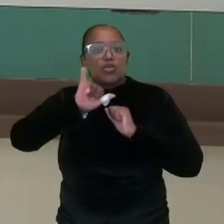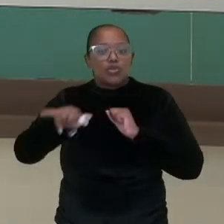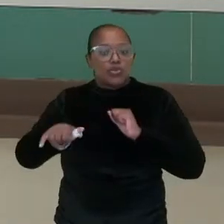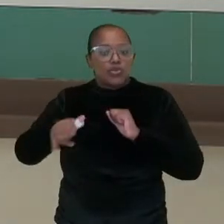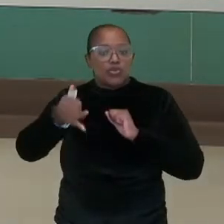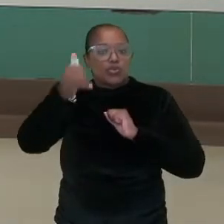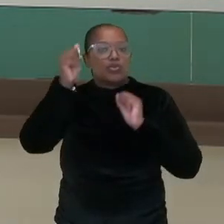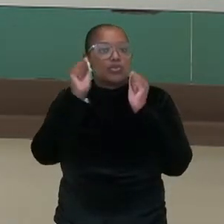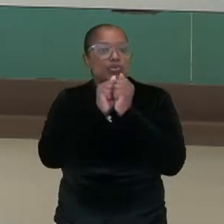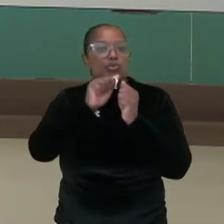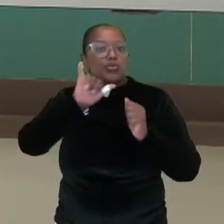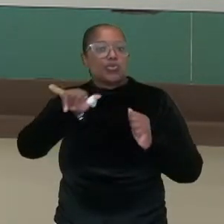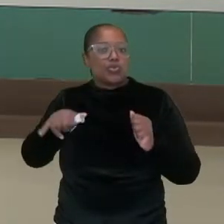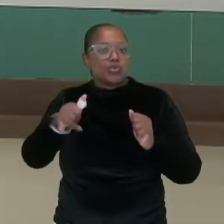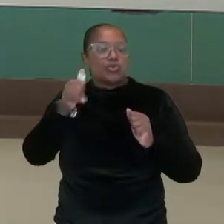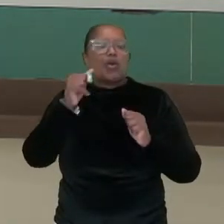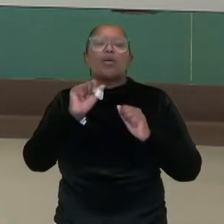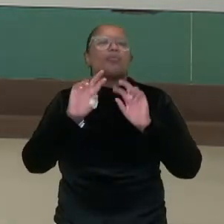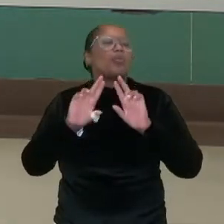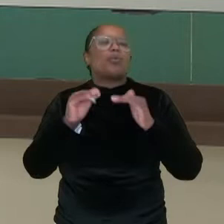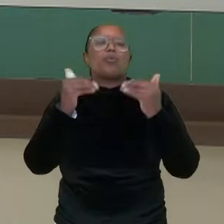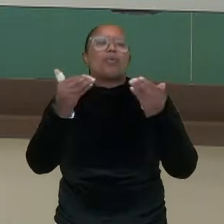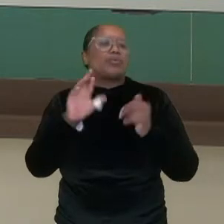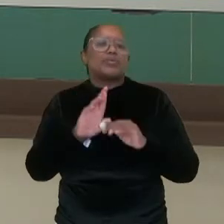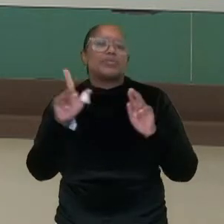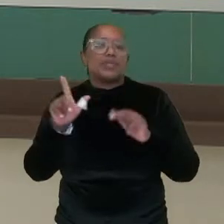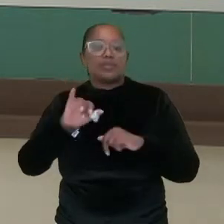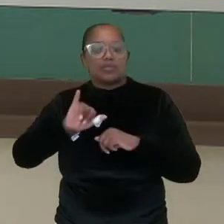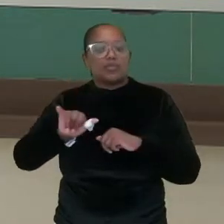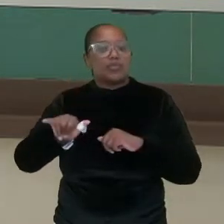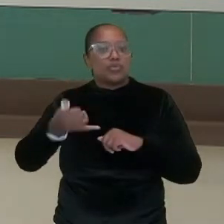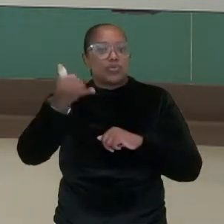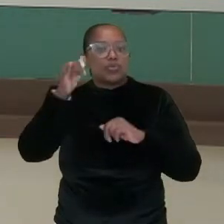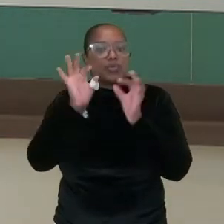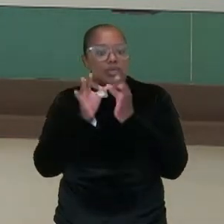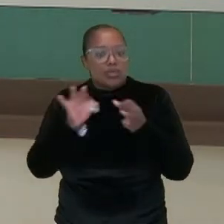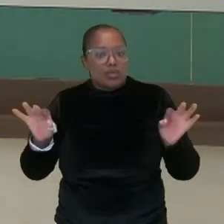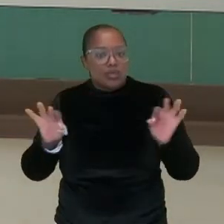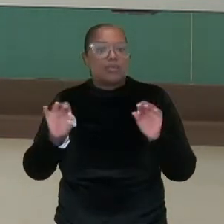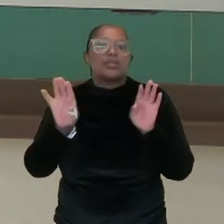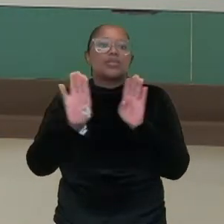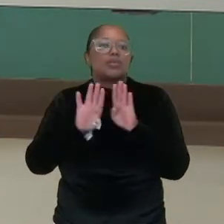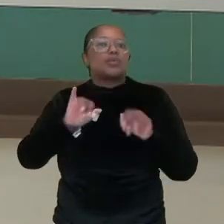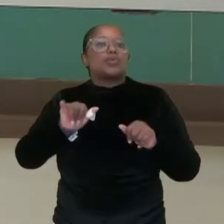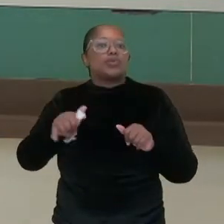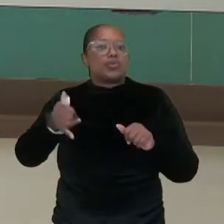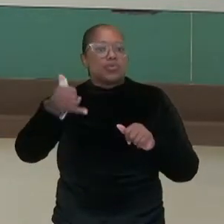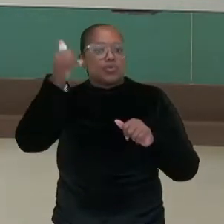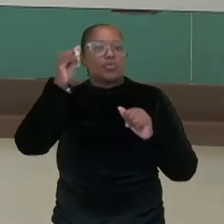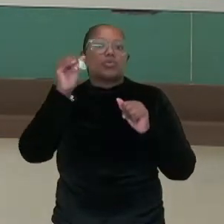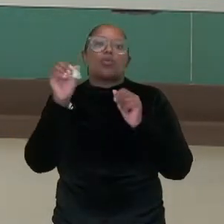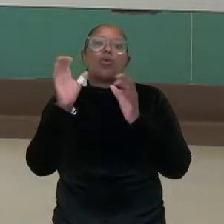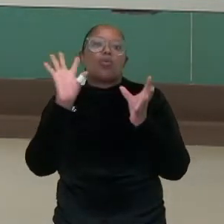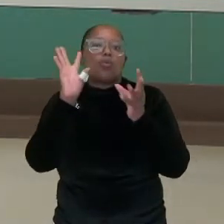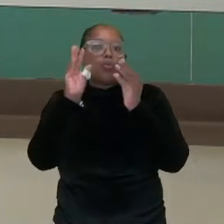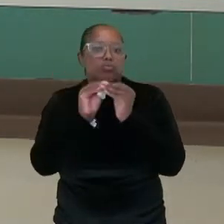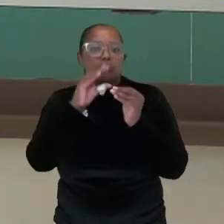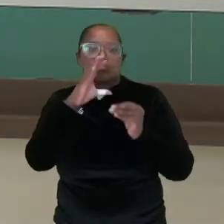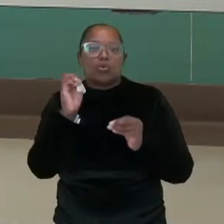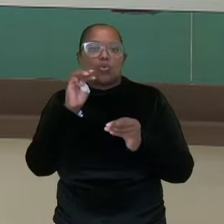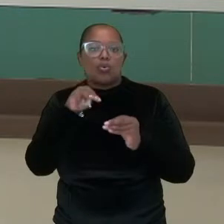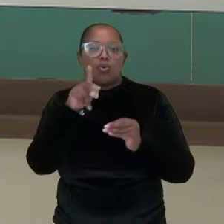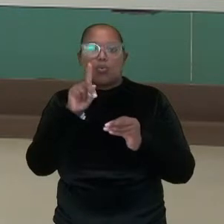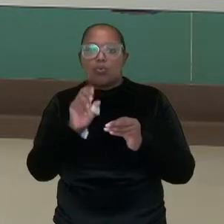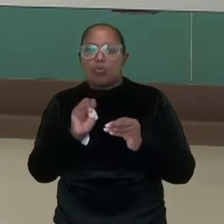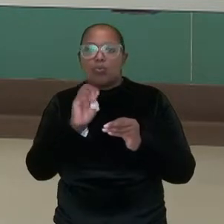diferença professora entre um juro e o outro? Então nós temos o juro simples e o juro composto. O juro simples, a taxa incide